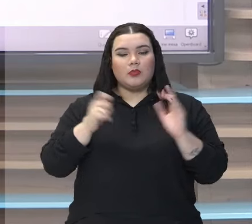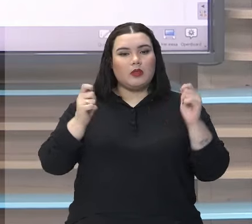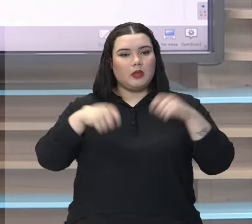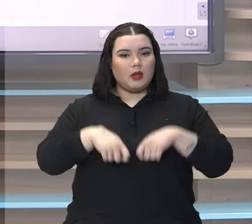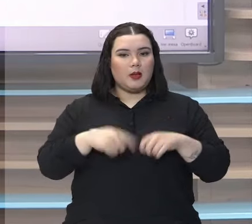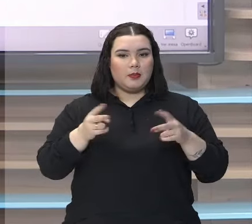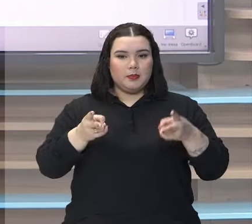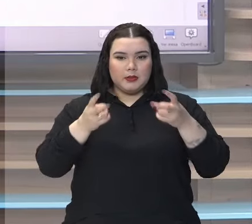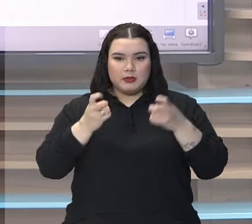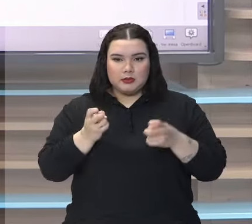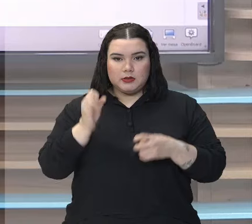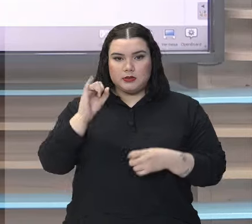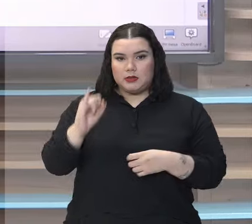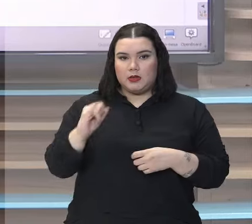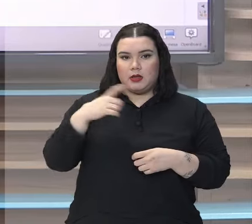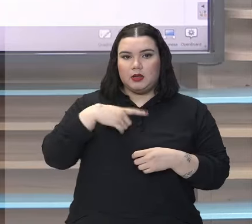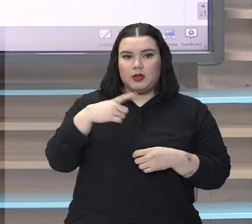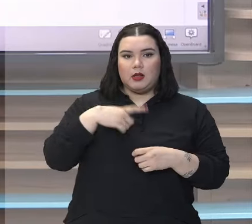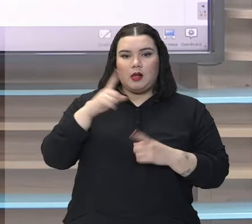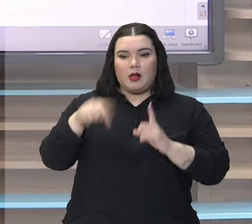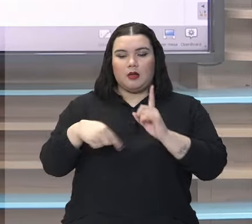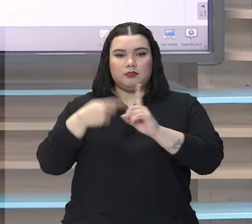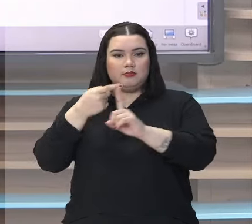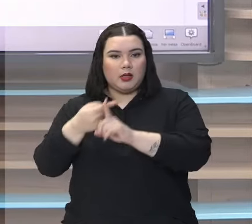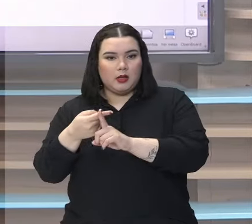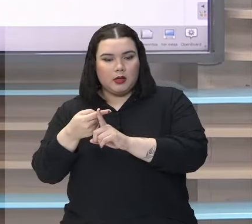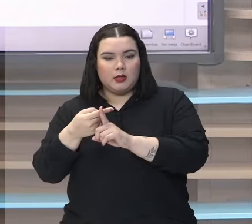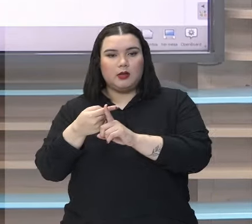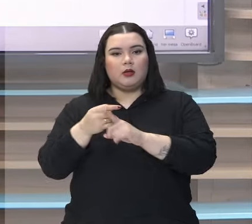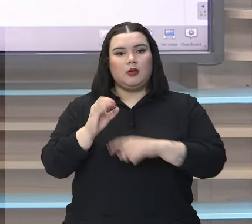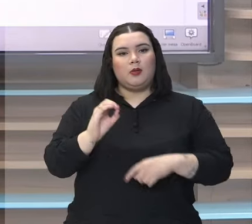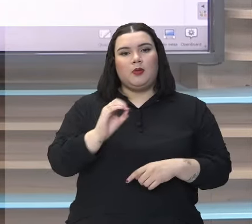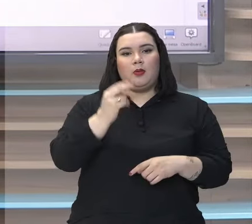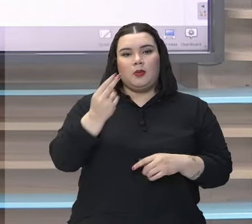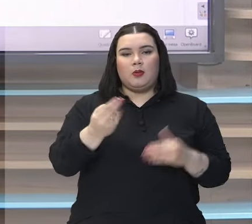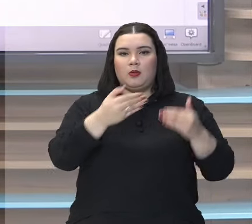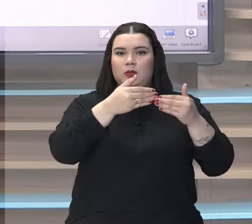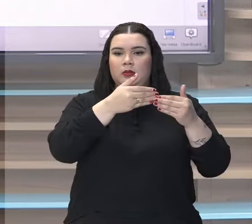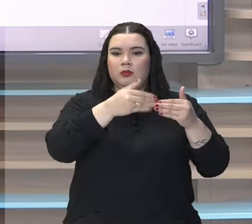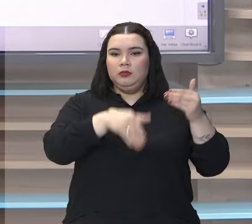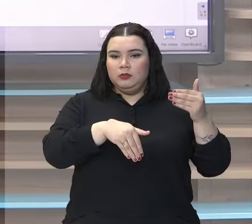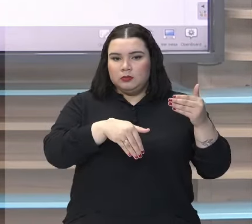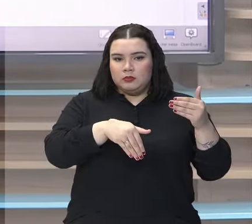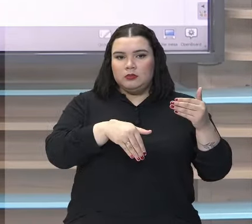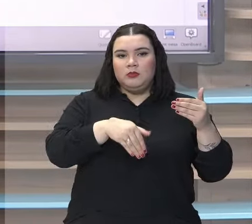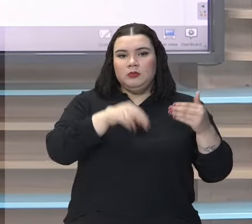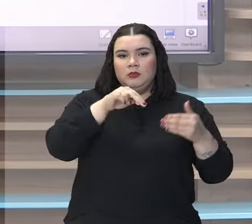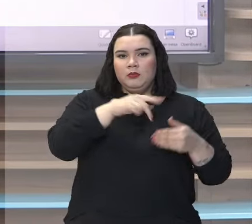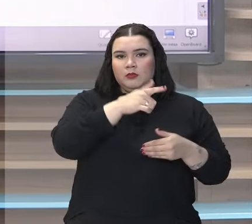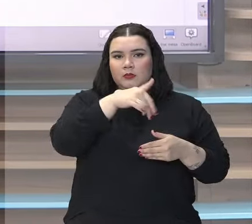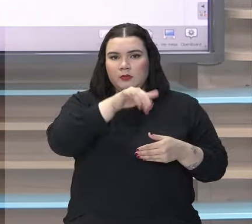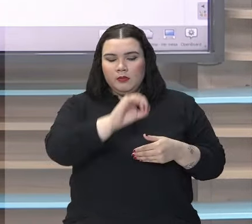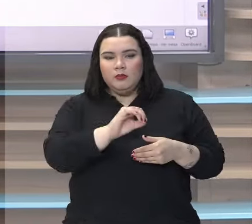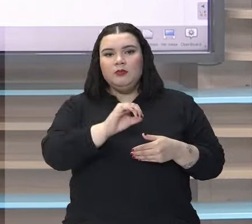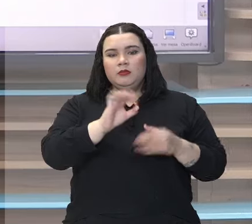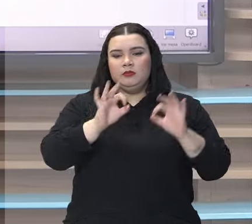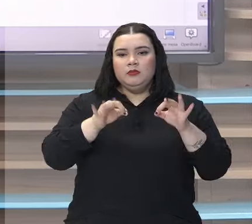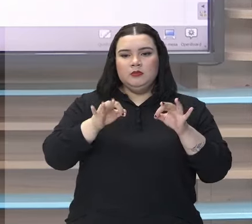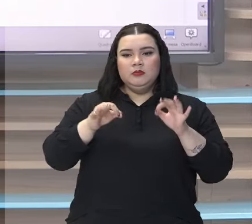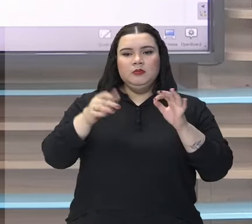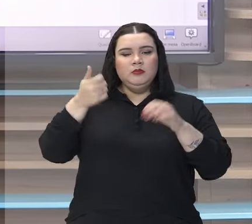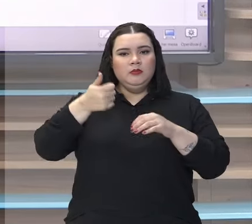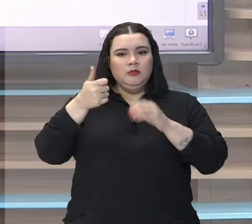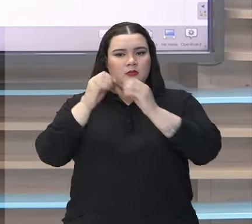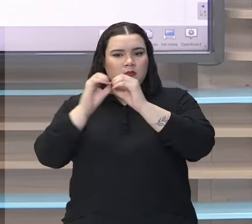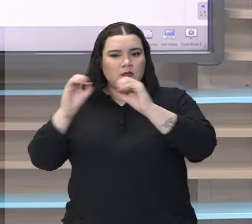perceber se ela está adicionando, se está dando oposição ao que você falou na primeira